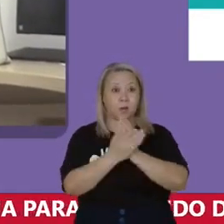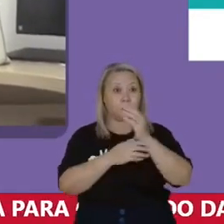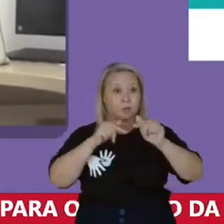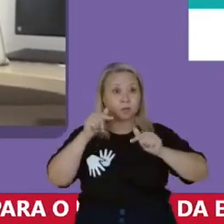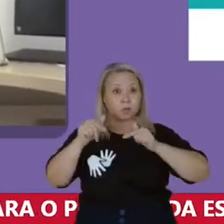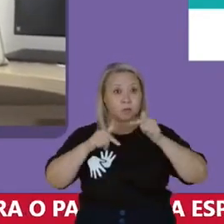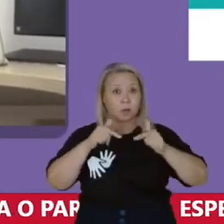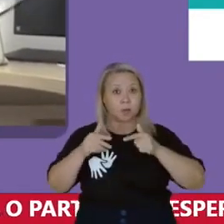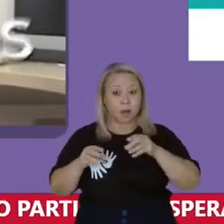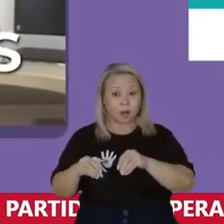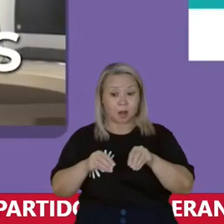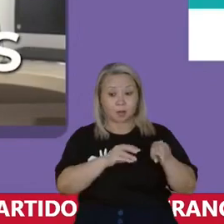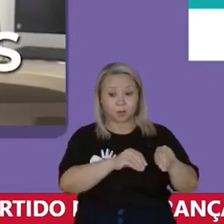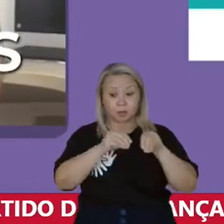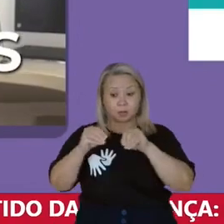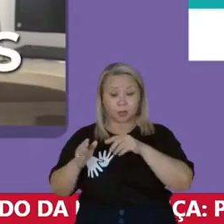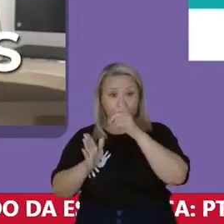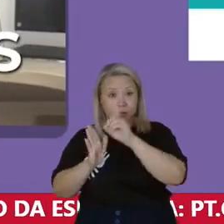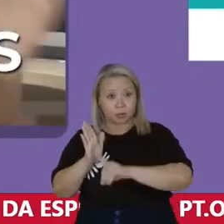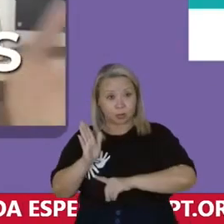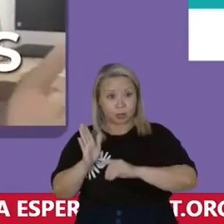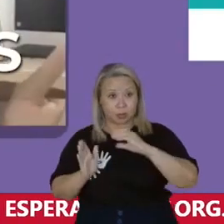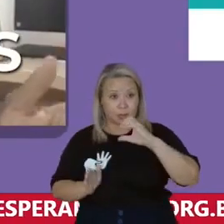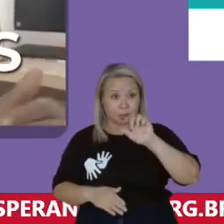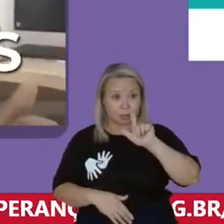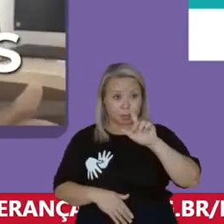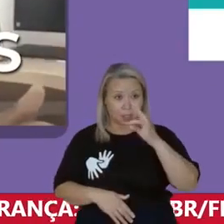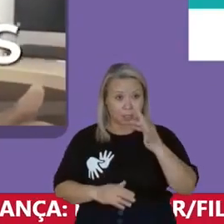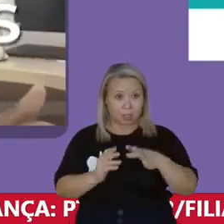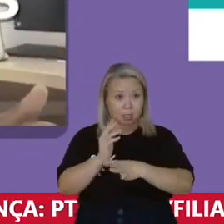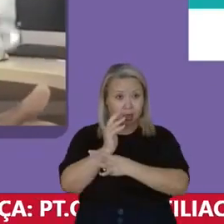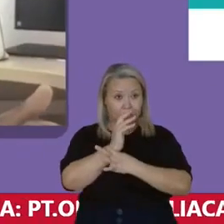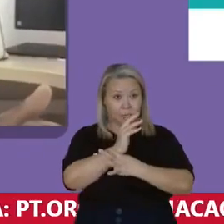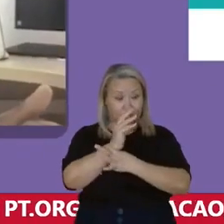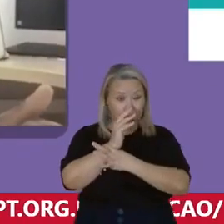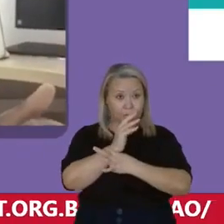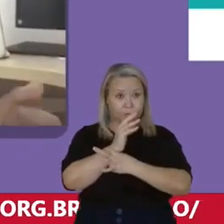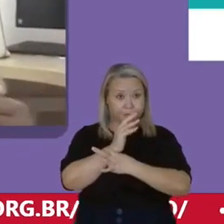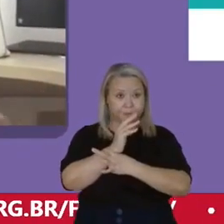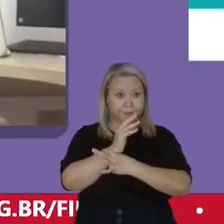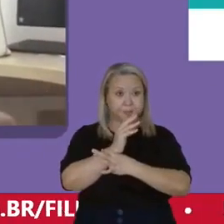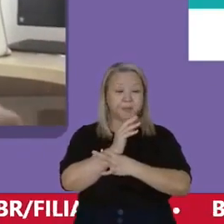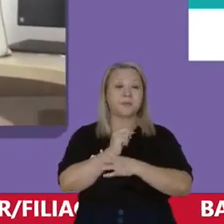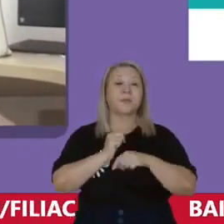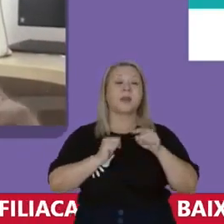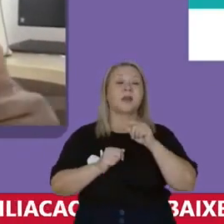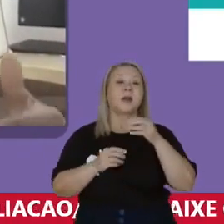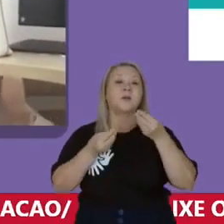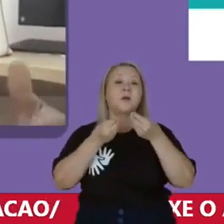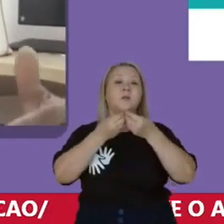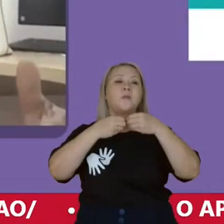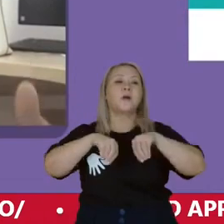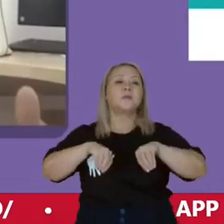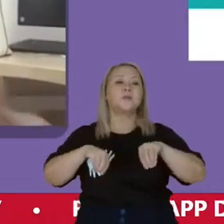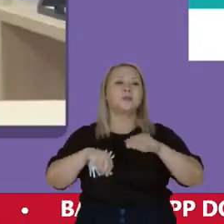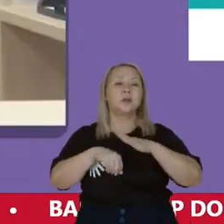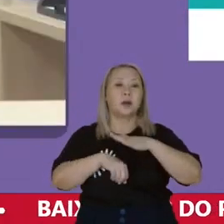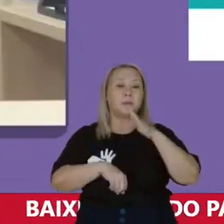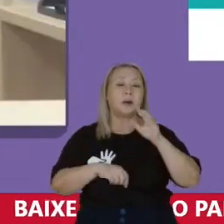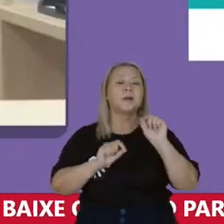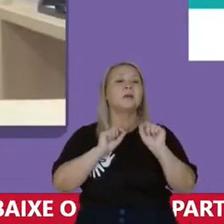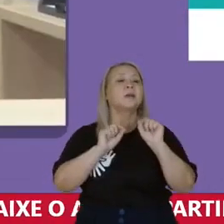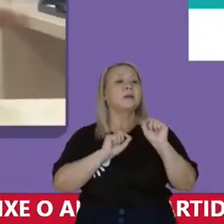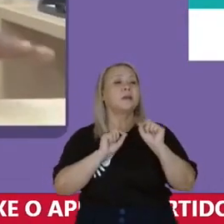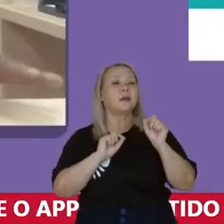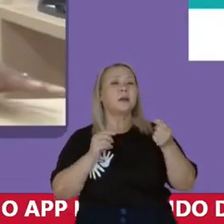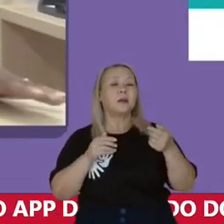obra Tirando os direitos que a CLT garantiu Eles vão prejudicar mais sempre